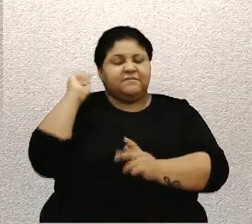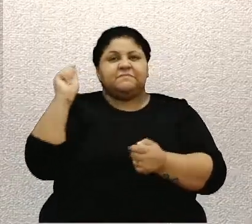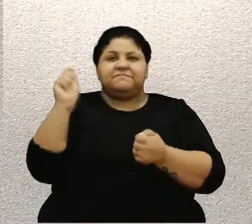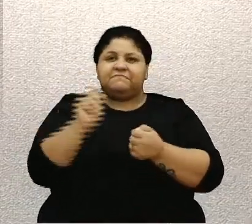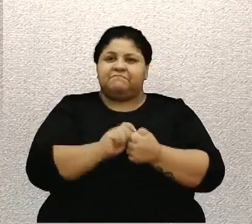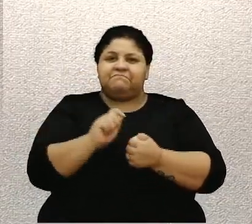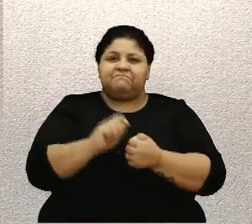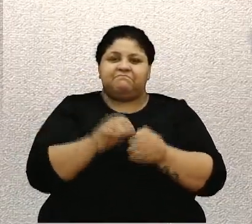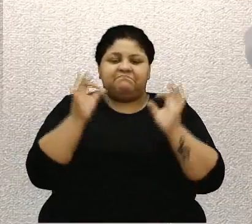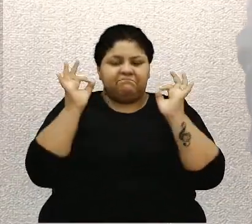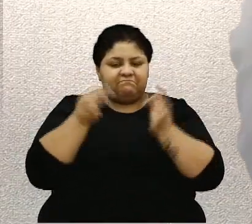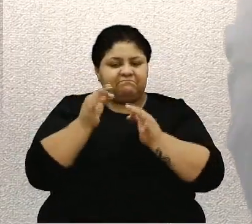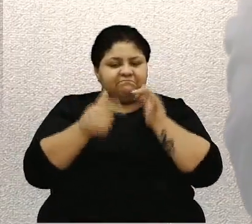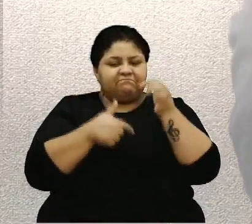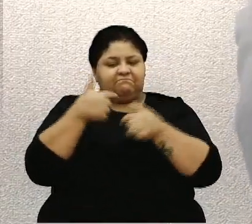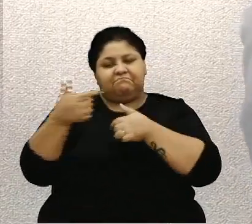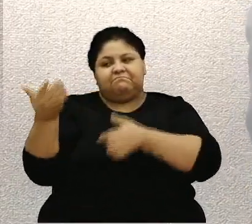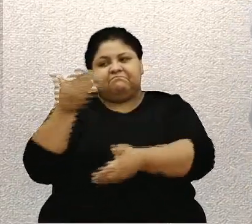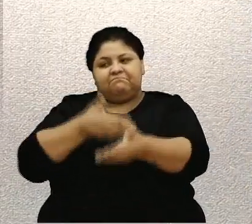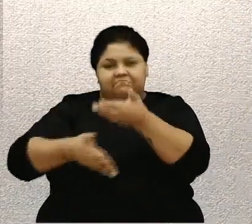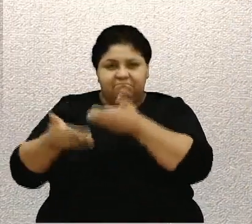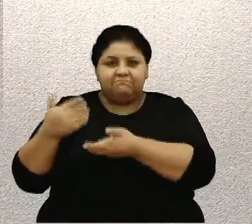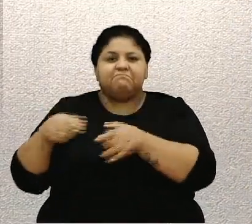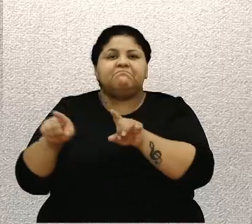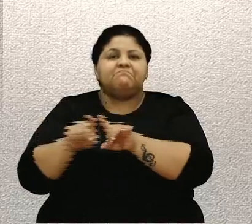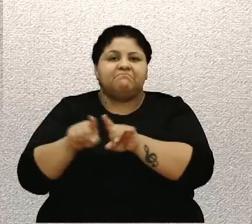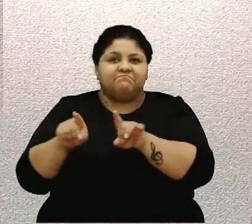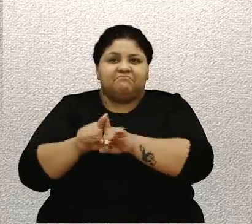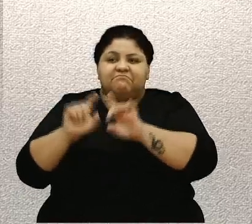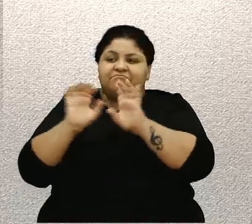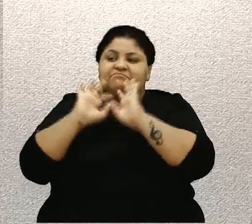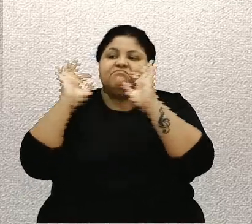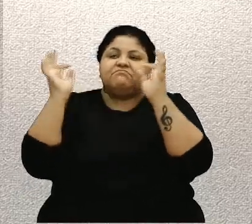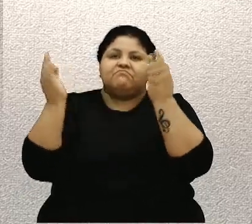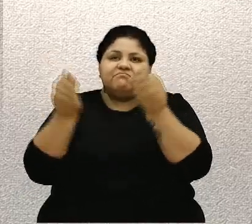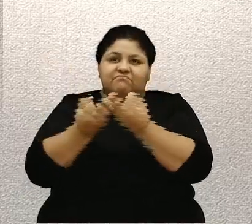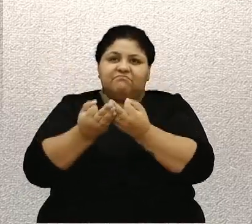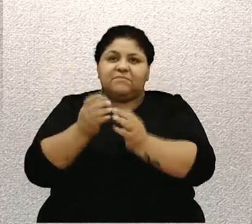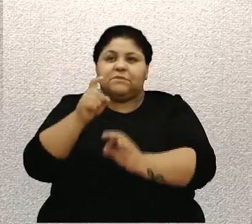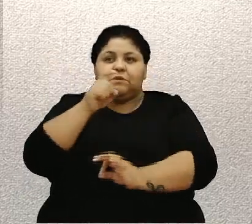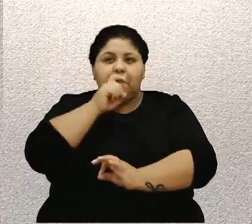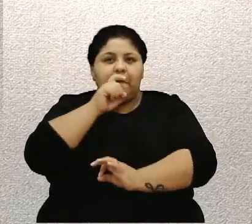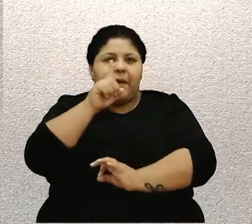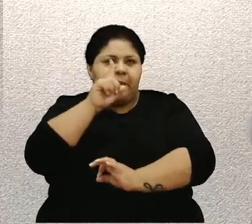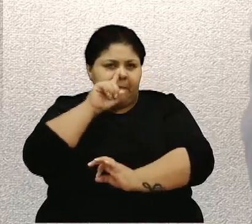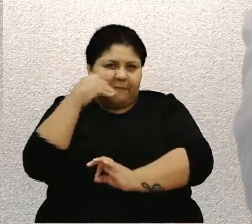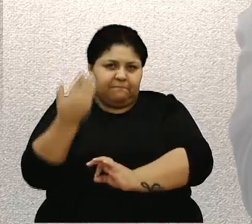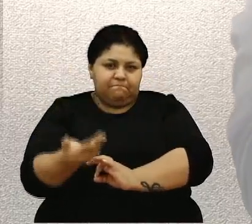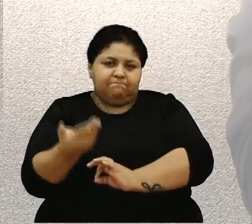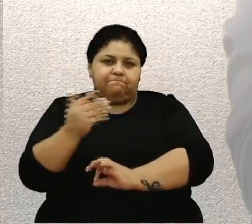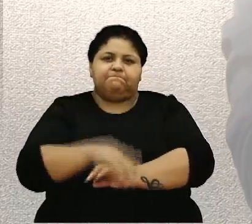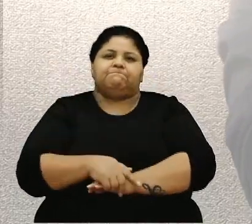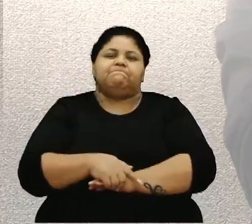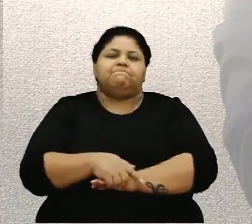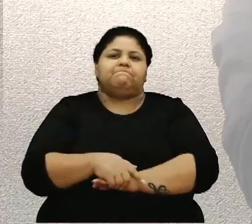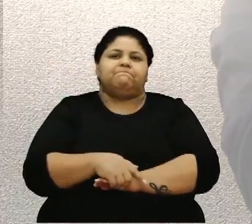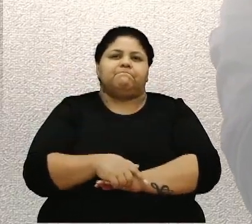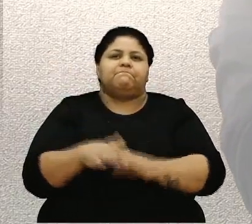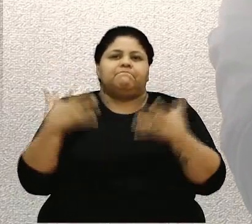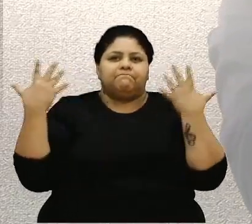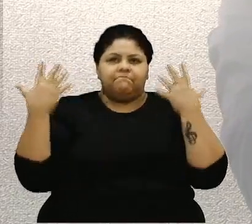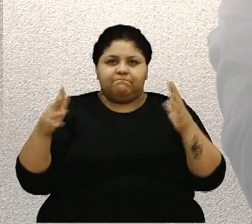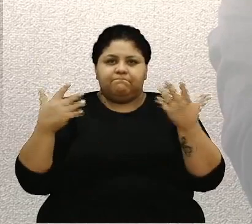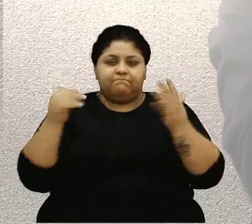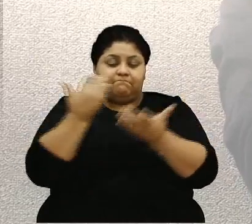um belo trabalho de atendimento, inclusive atendimento às famílias, atendimento aos pais. Então, parabéns a